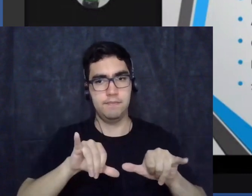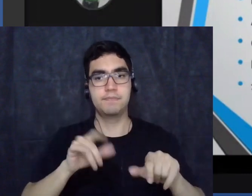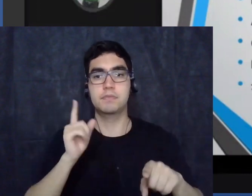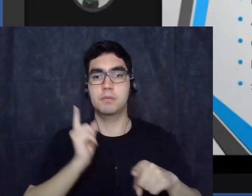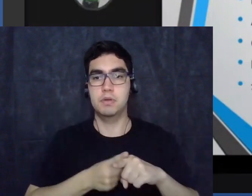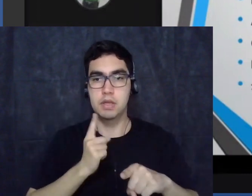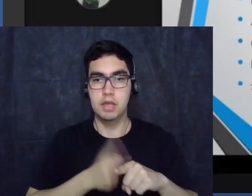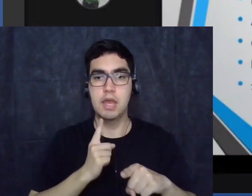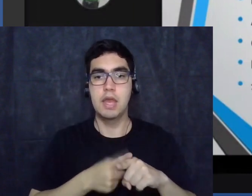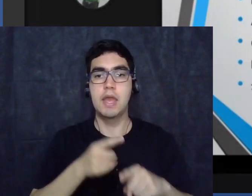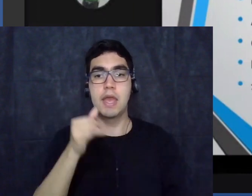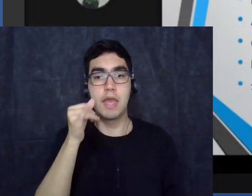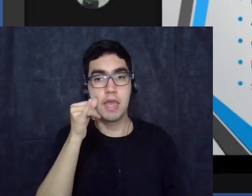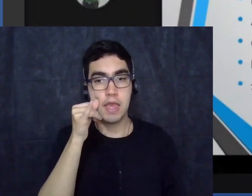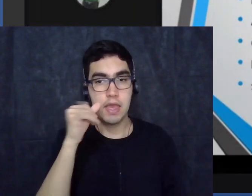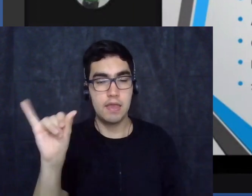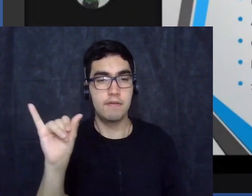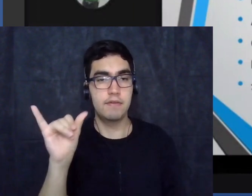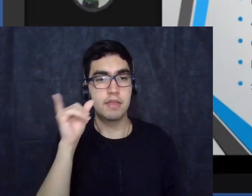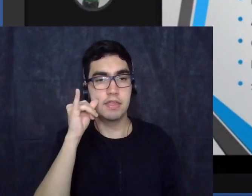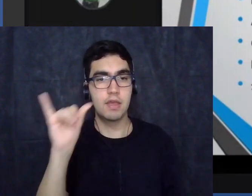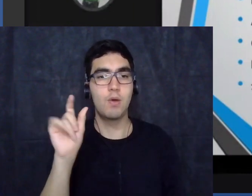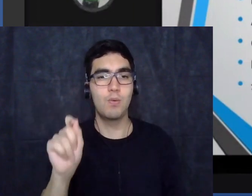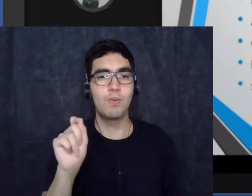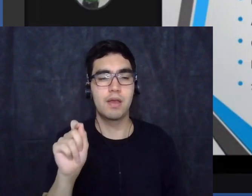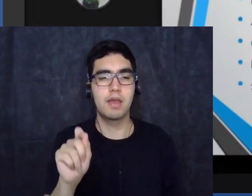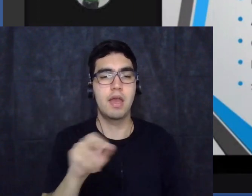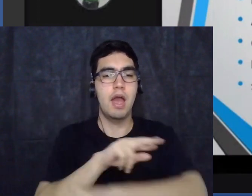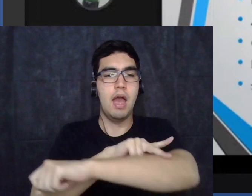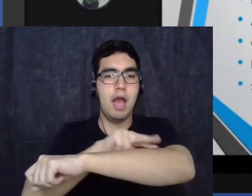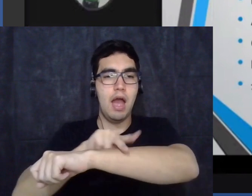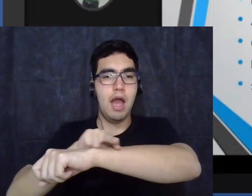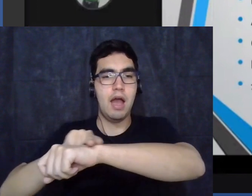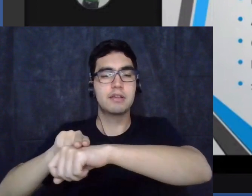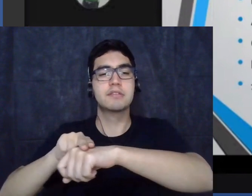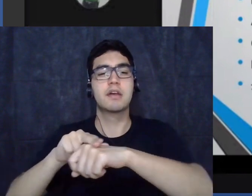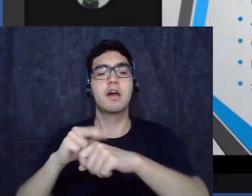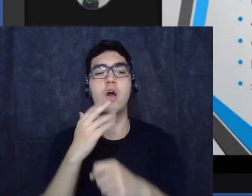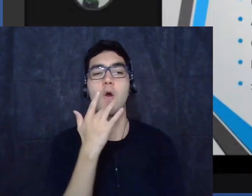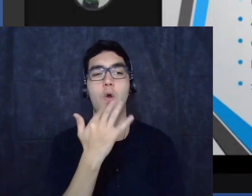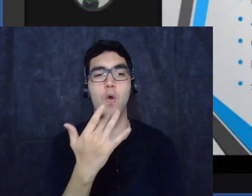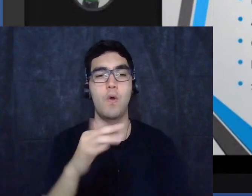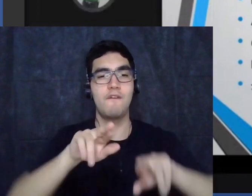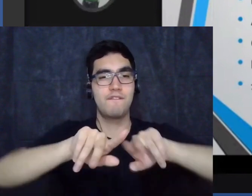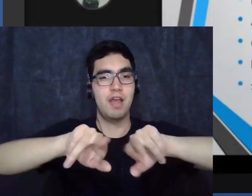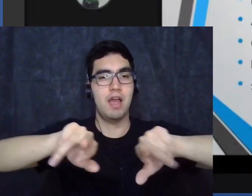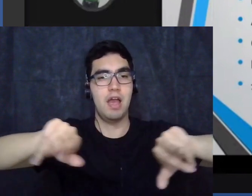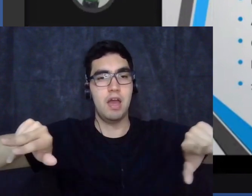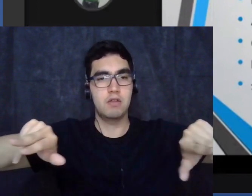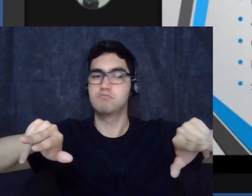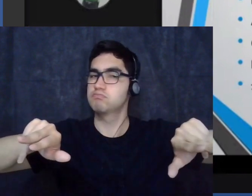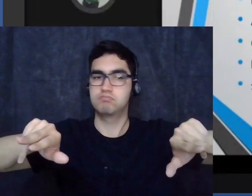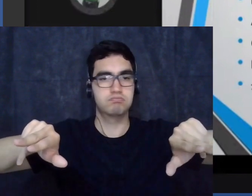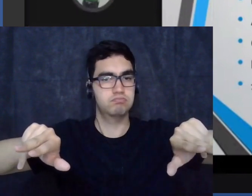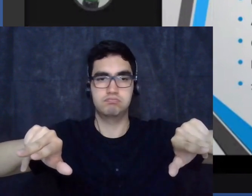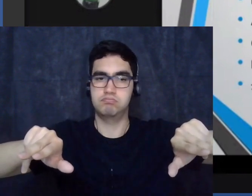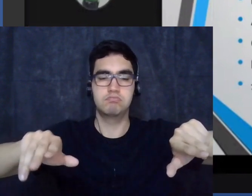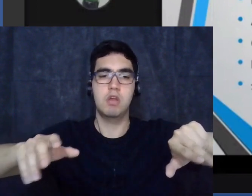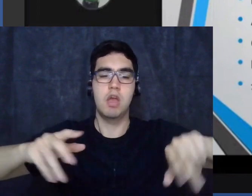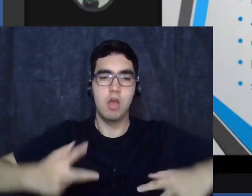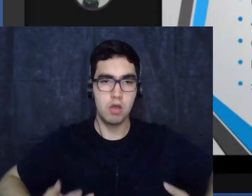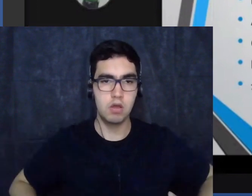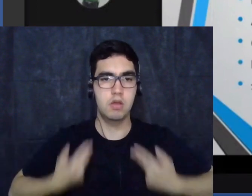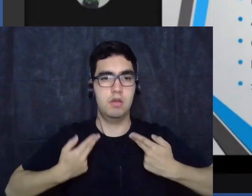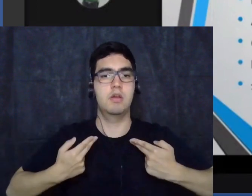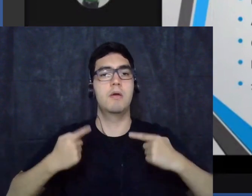poluíssem a raça degenerassem a espécie você iria evitar que essas